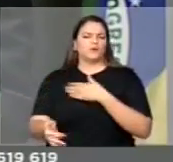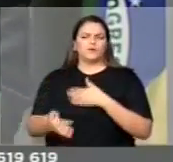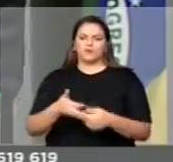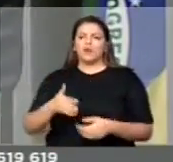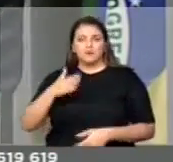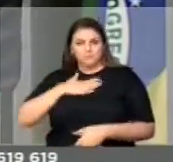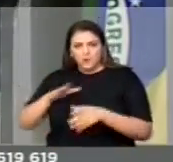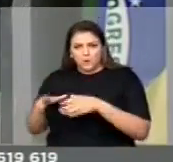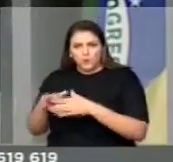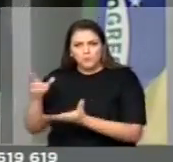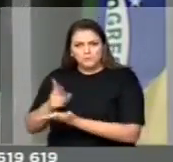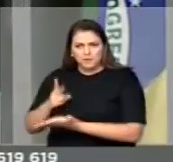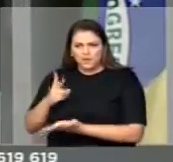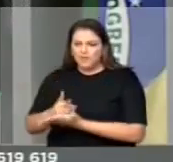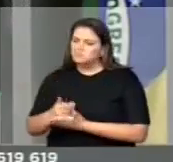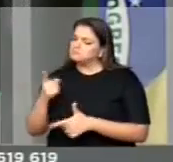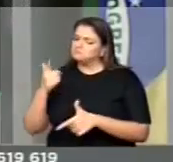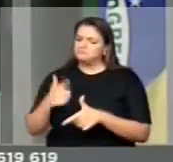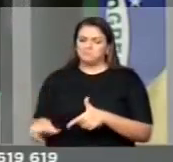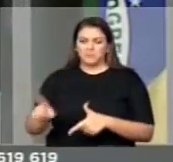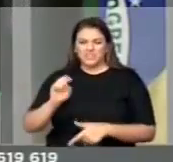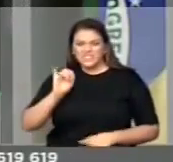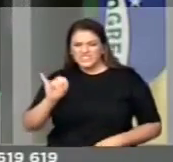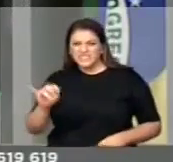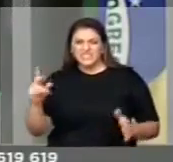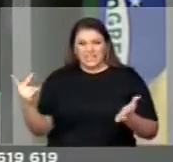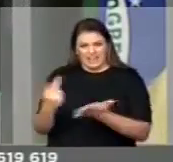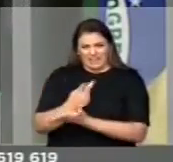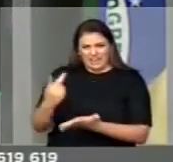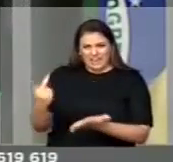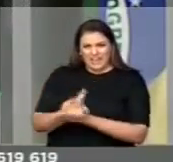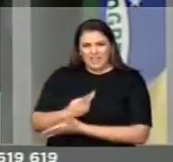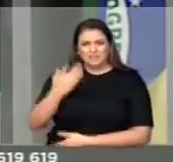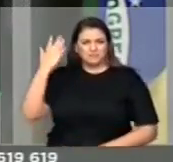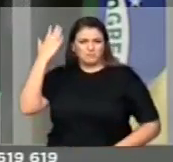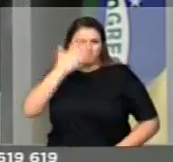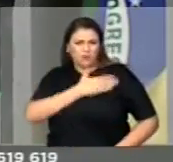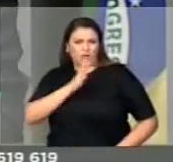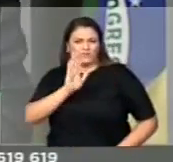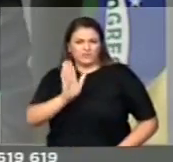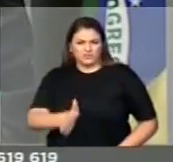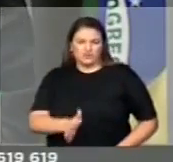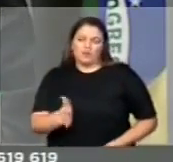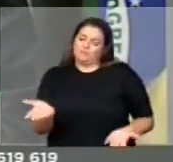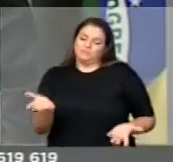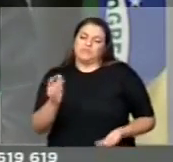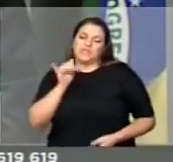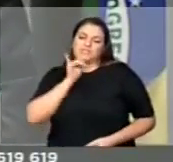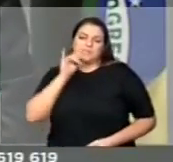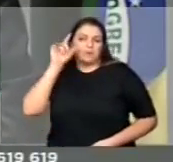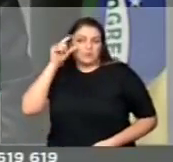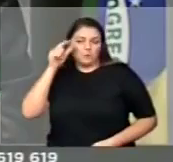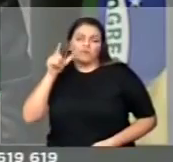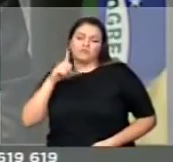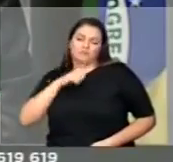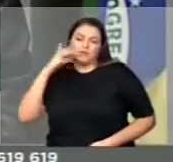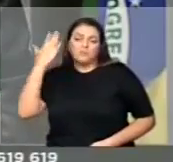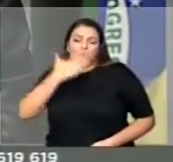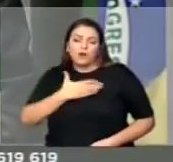Se deve, comprovadamente deve, como está caracterizado o caso do Eduardo Cunha, tem que pagar.